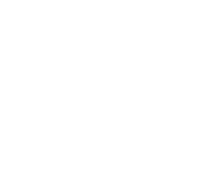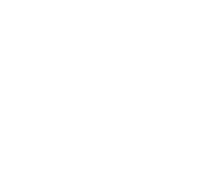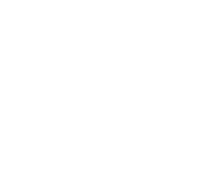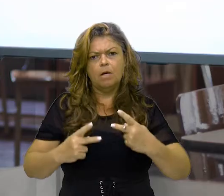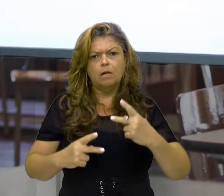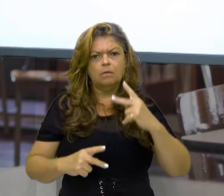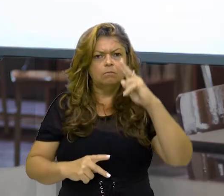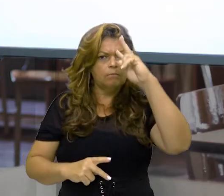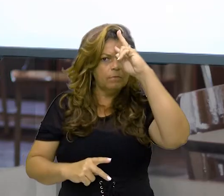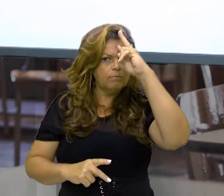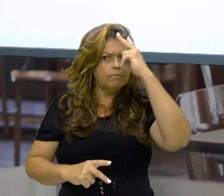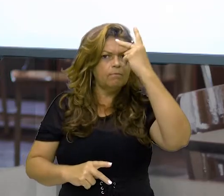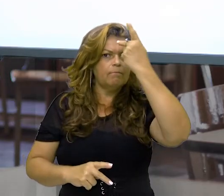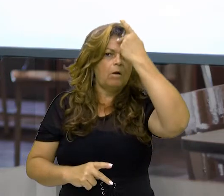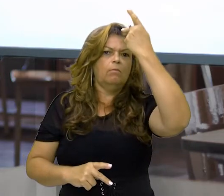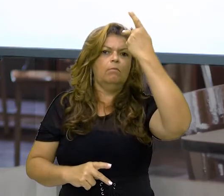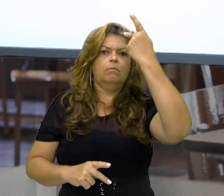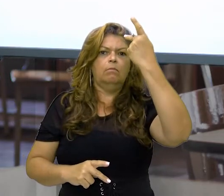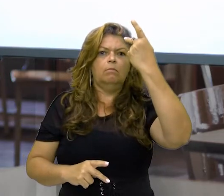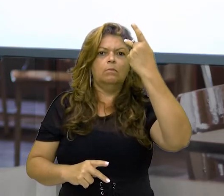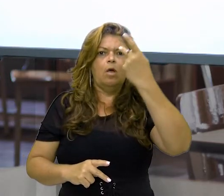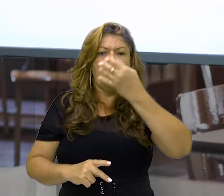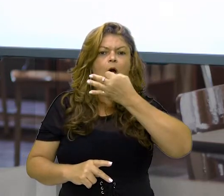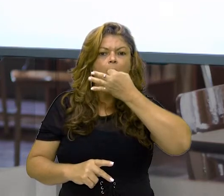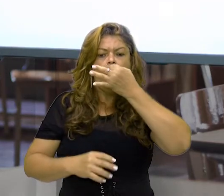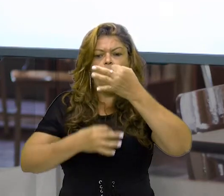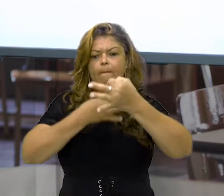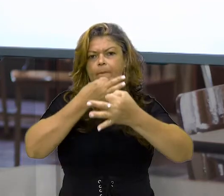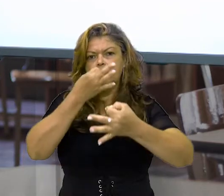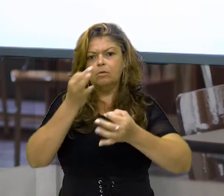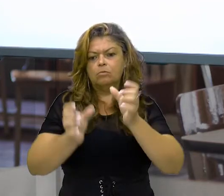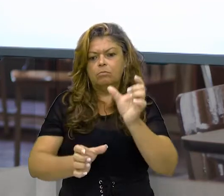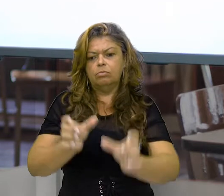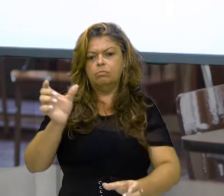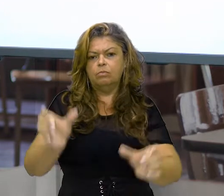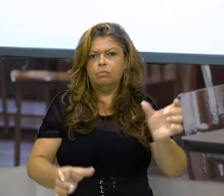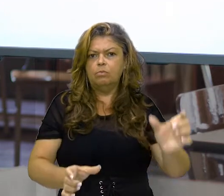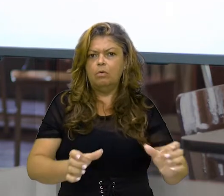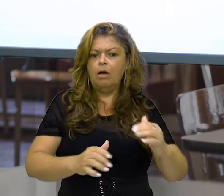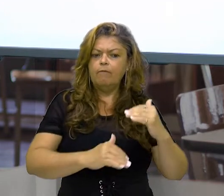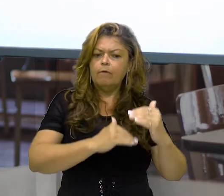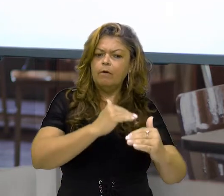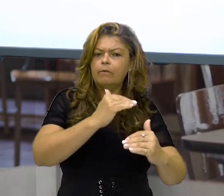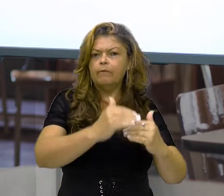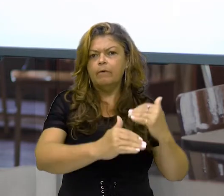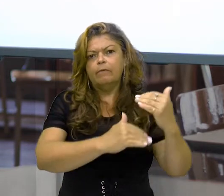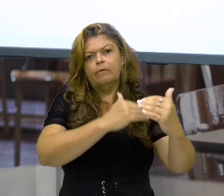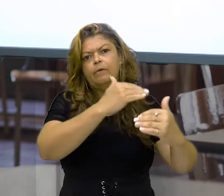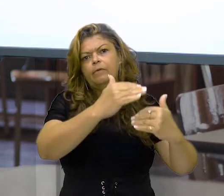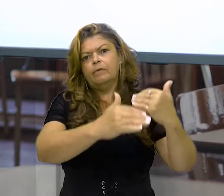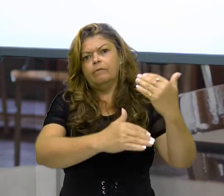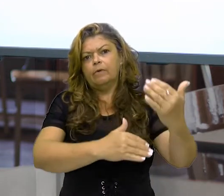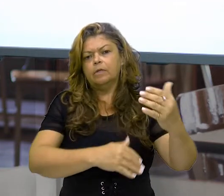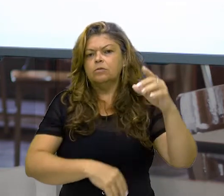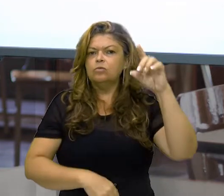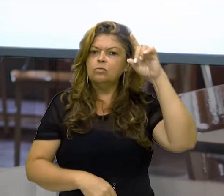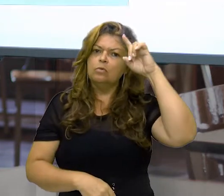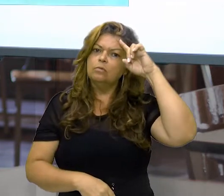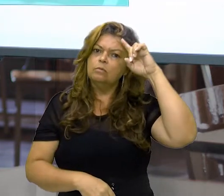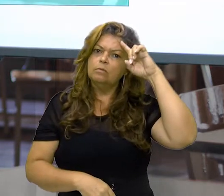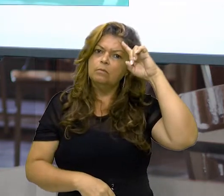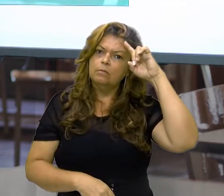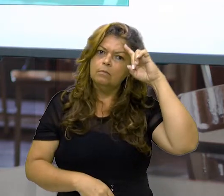aí vão ocorrendo ao longo das dimensões da nossa existência, do nosso cotidiano.